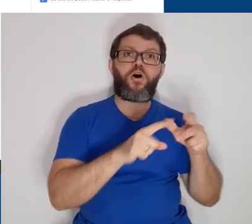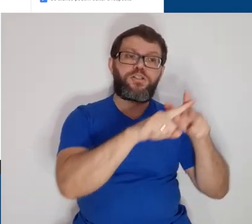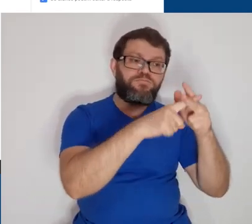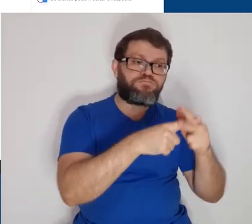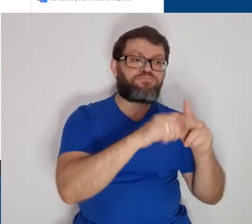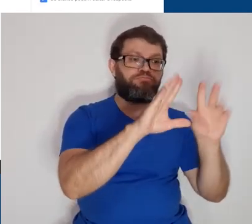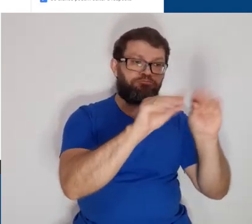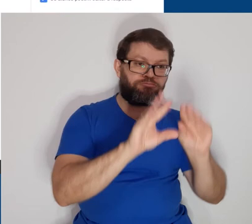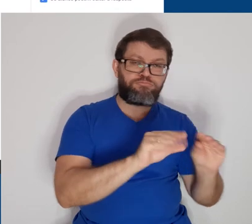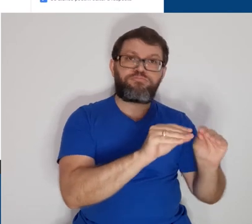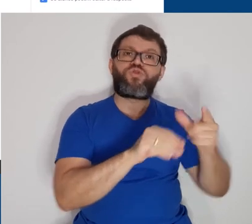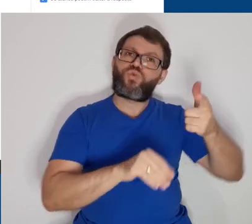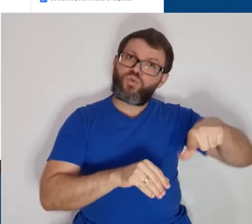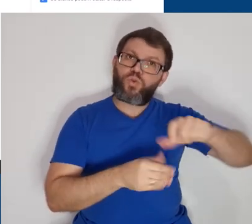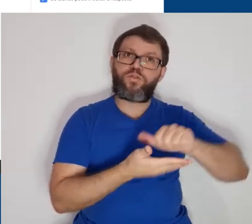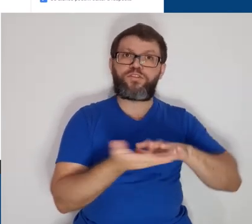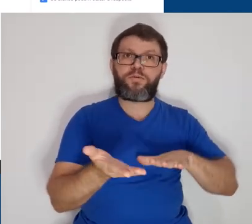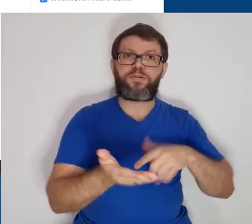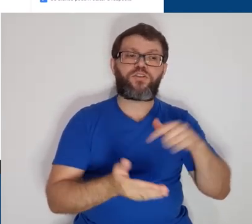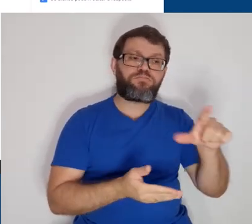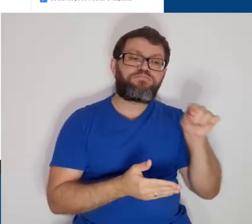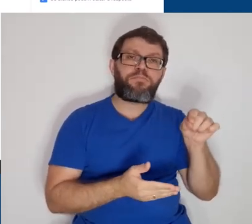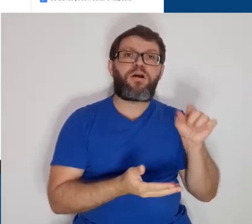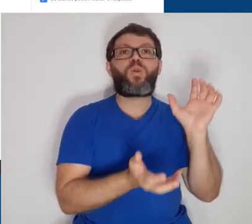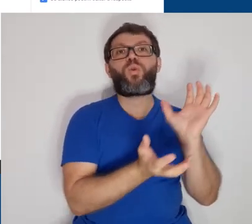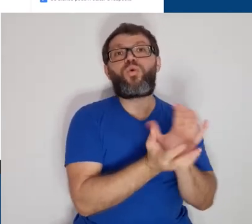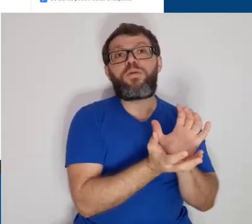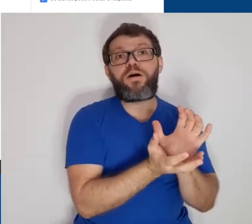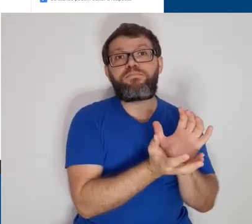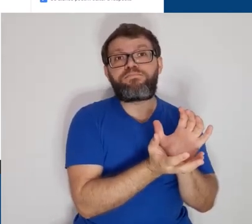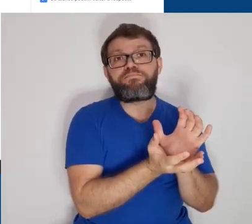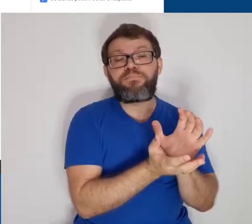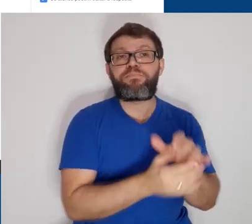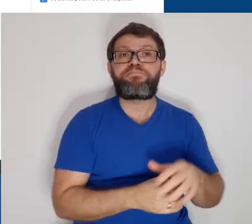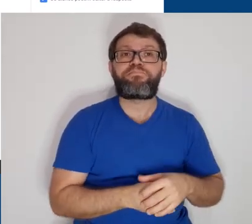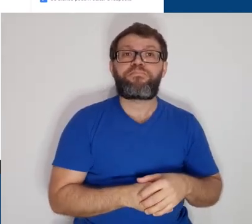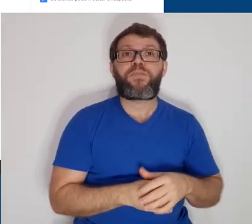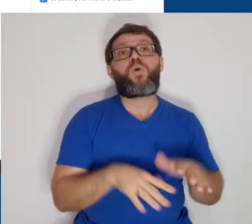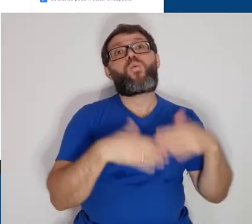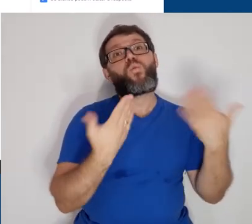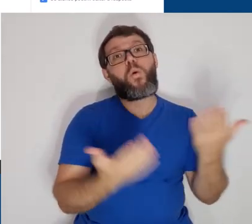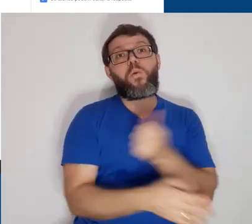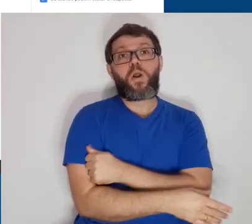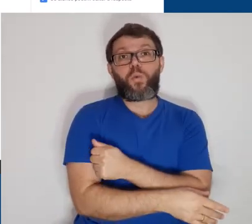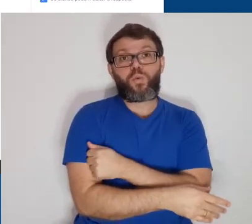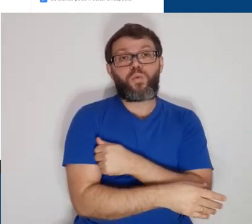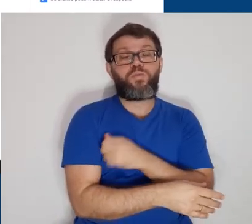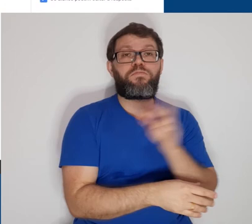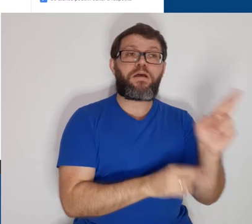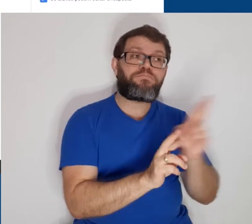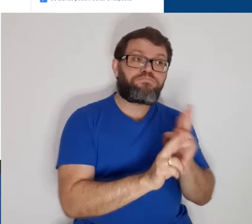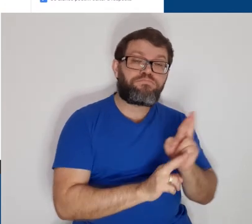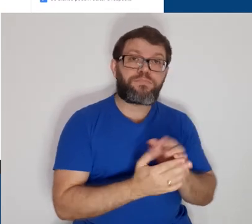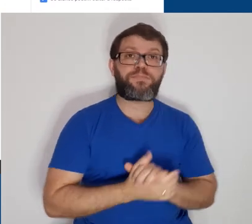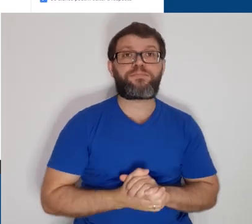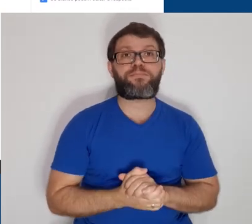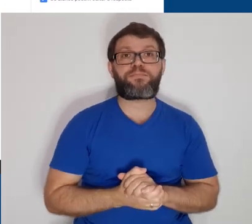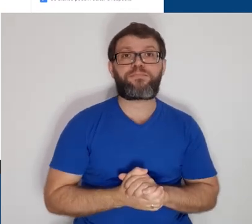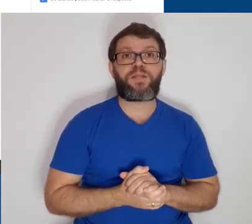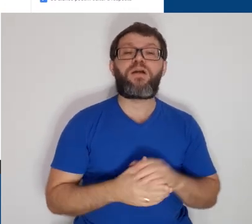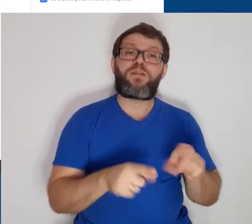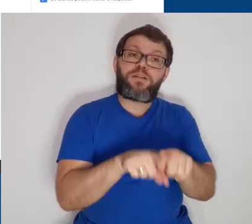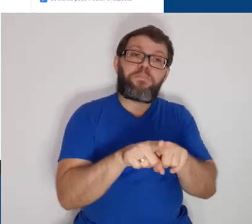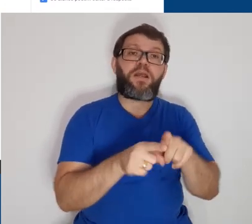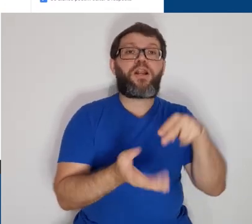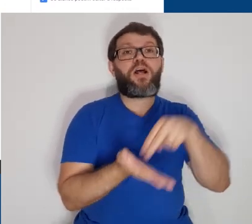configurar novamente essa atividade, escolhendo a turma, para quais alunos ela vai ser aplicada. Podemos